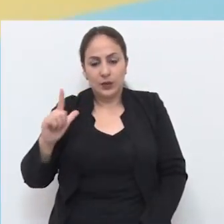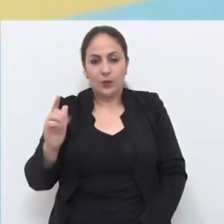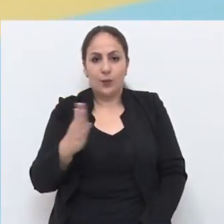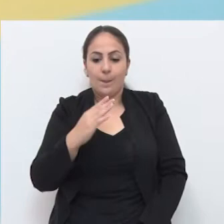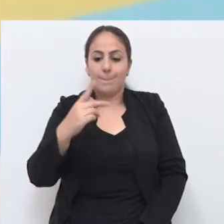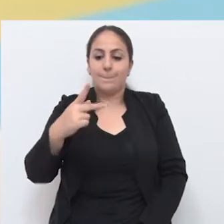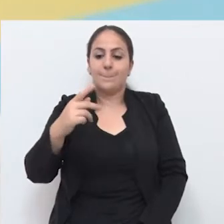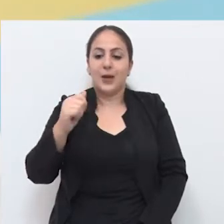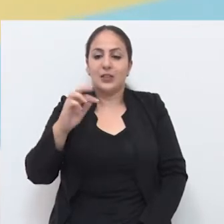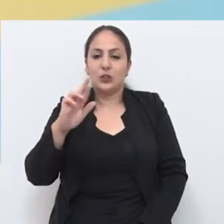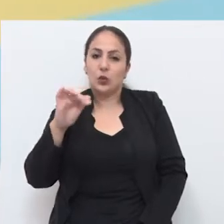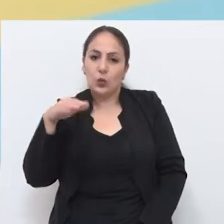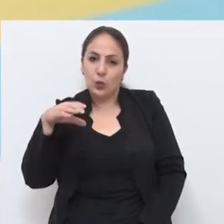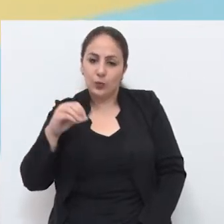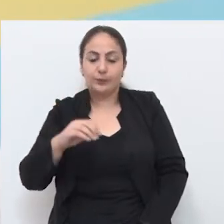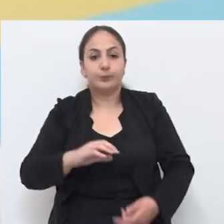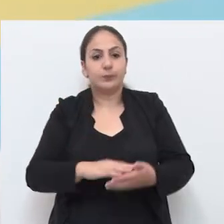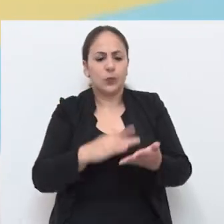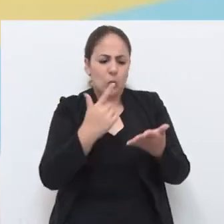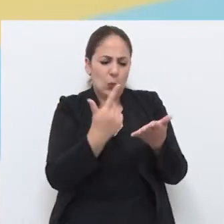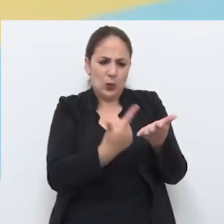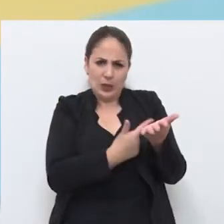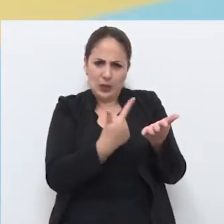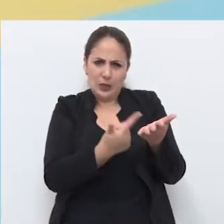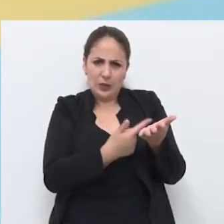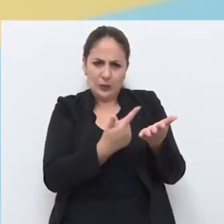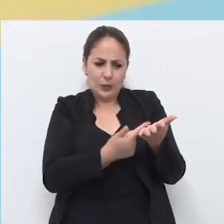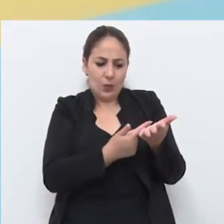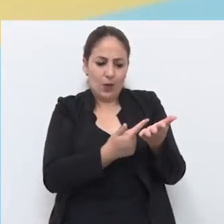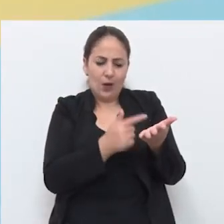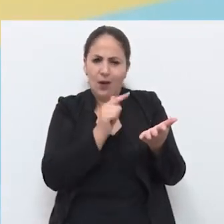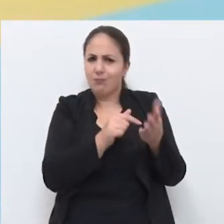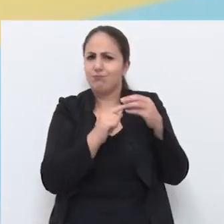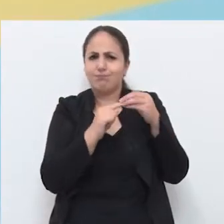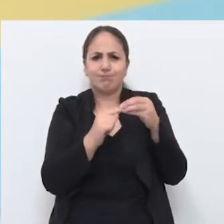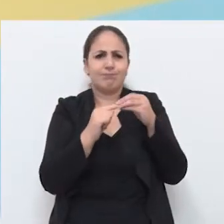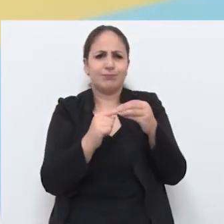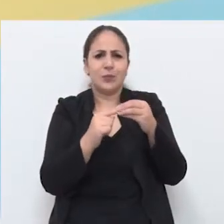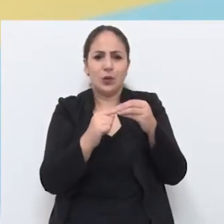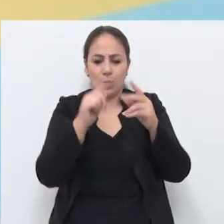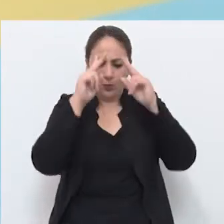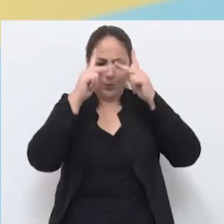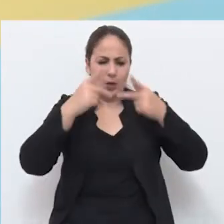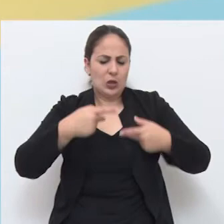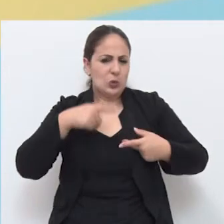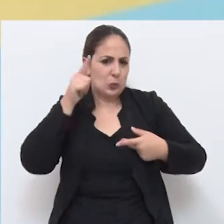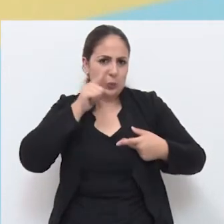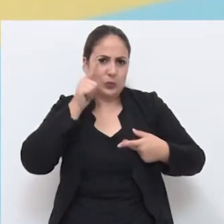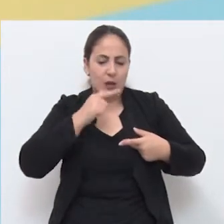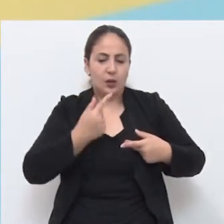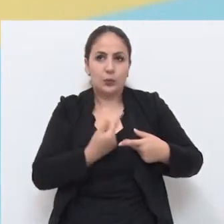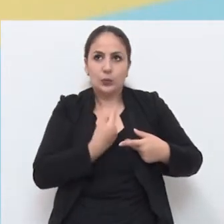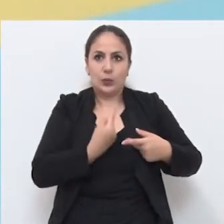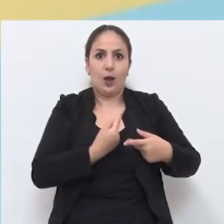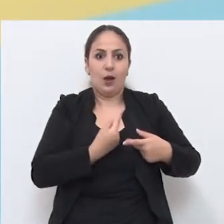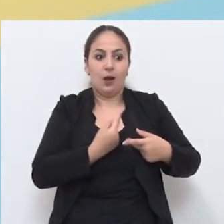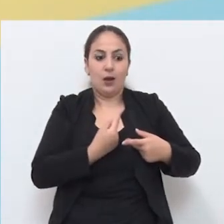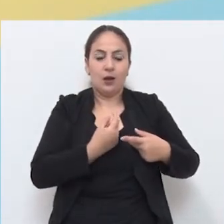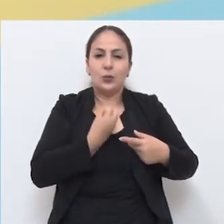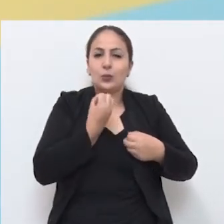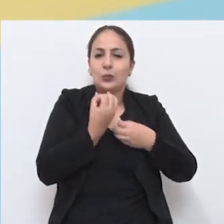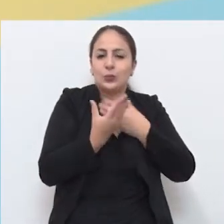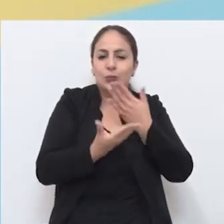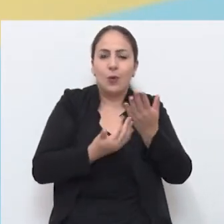majestade. O ser humano não cabe em si. Ele precisa transbordar para o seu depoimento